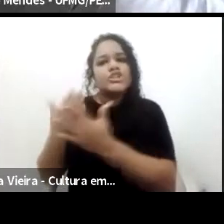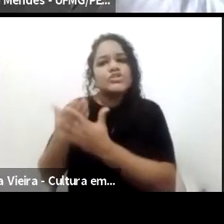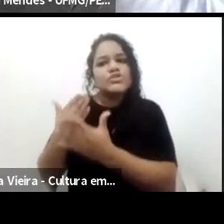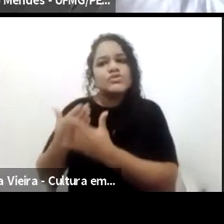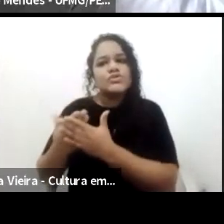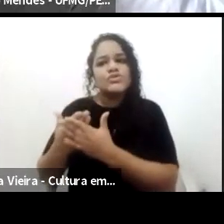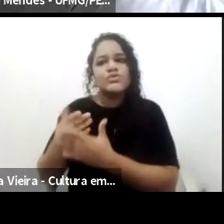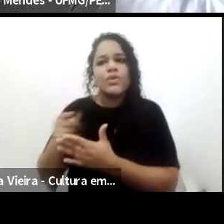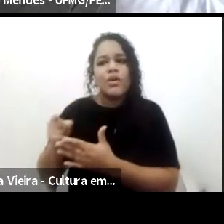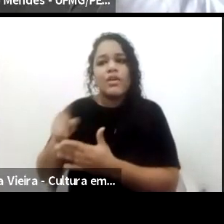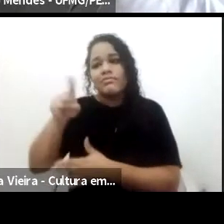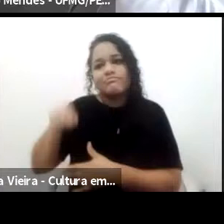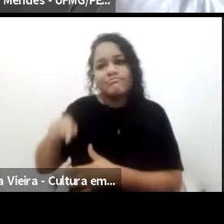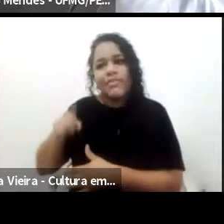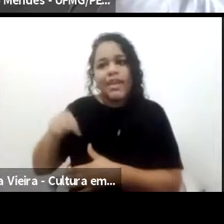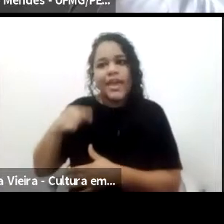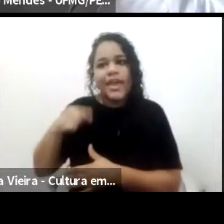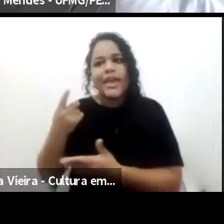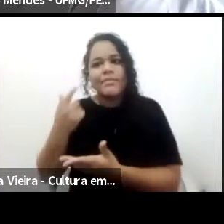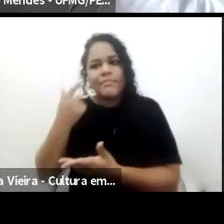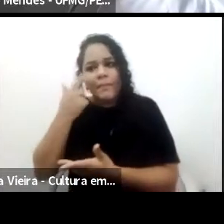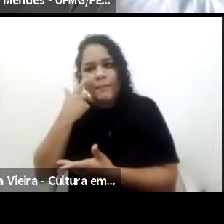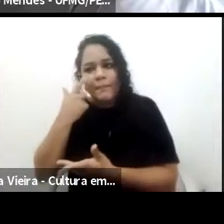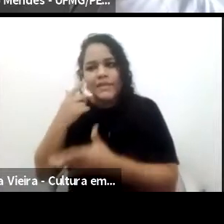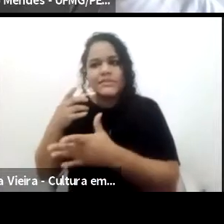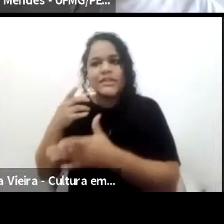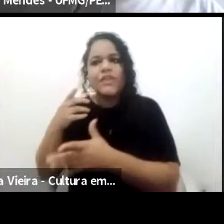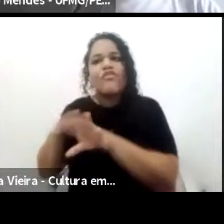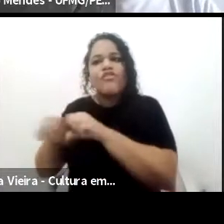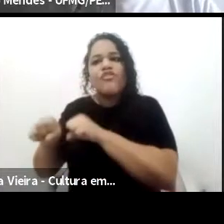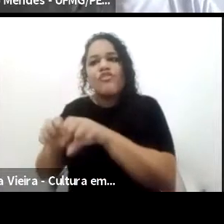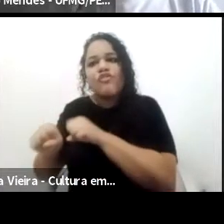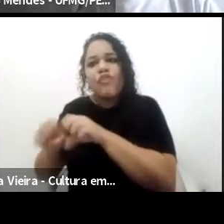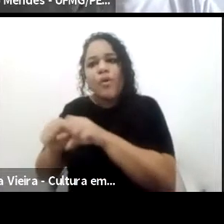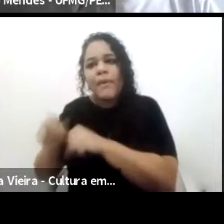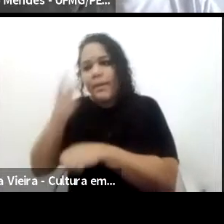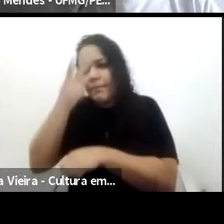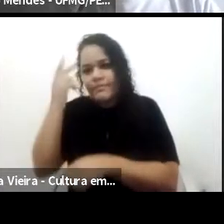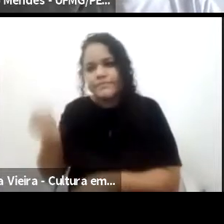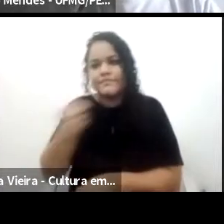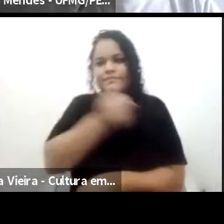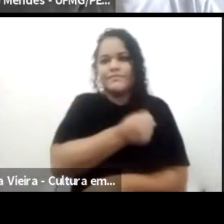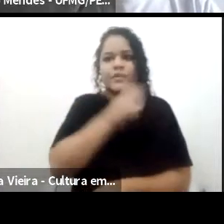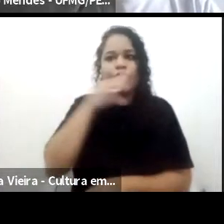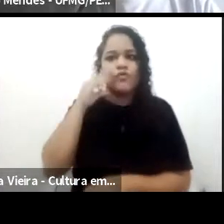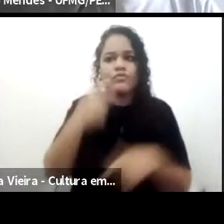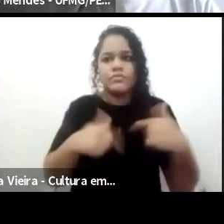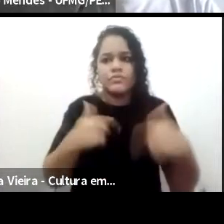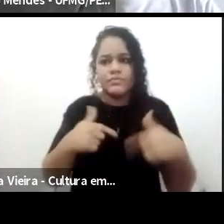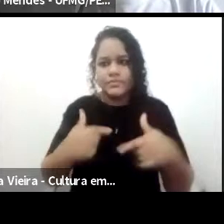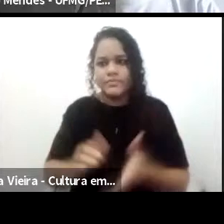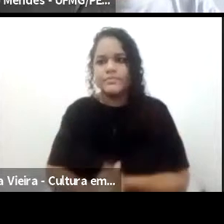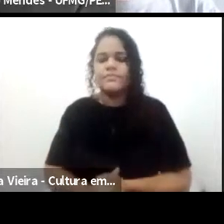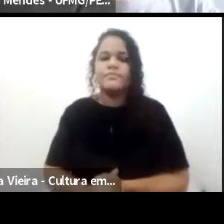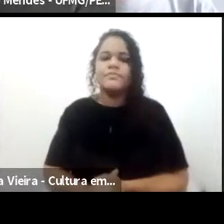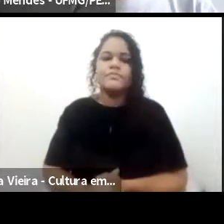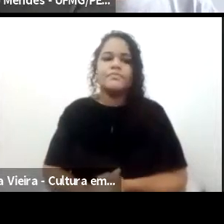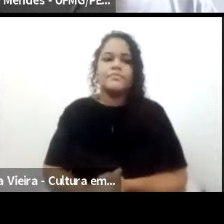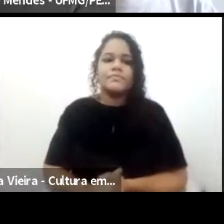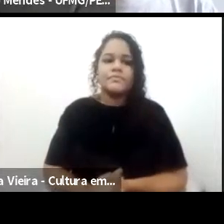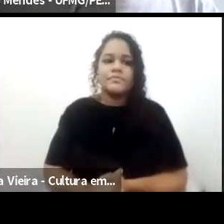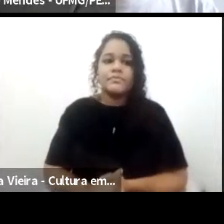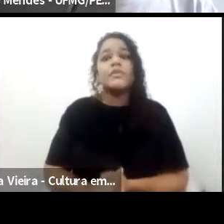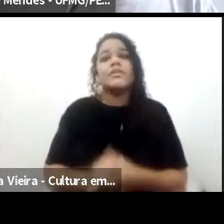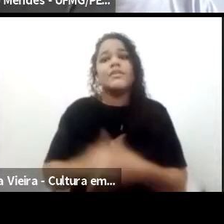formação dos quadros. Enfim, já vou partir para as considerações finais,